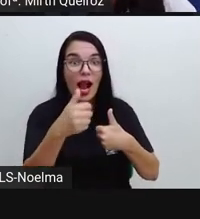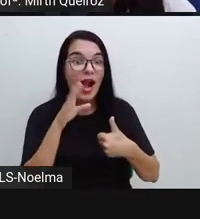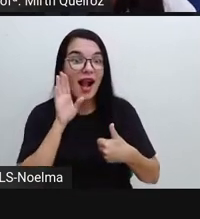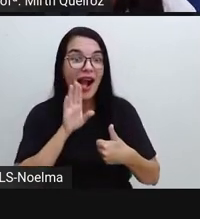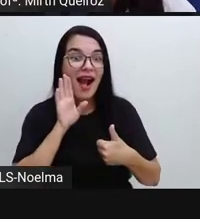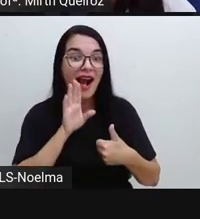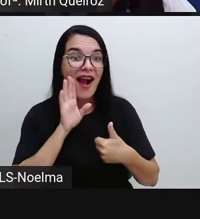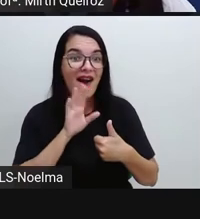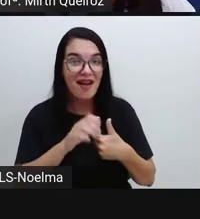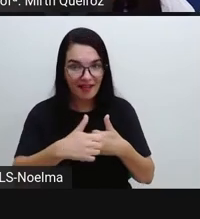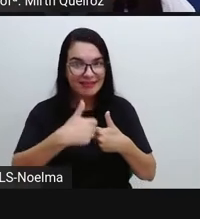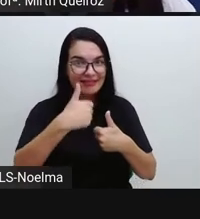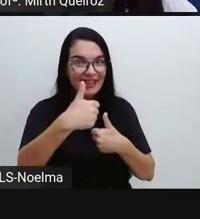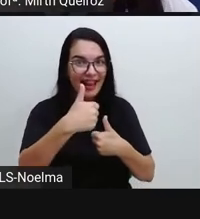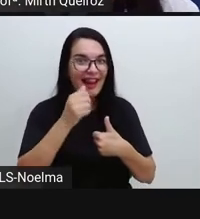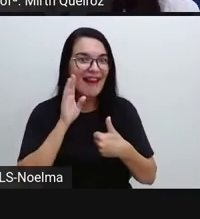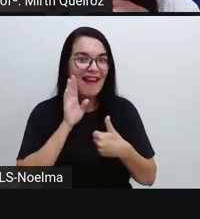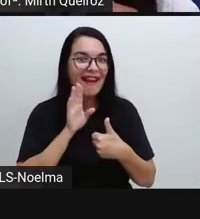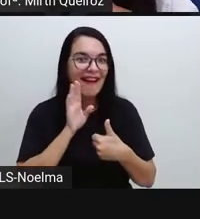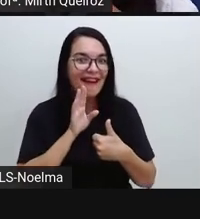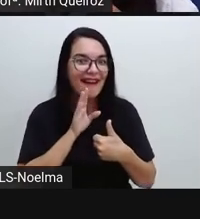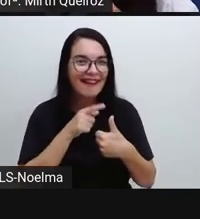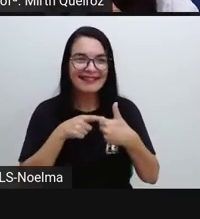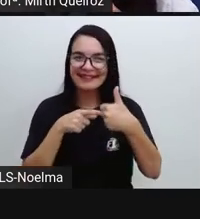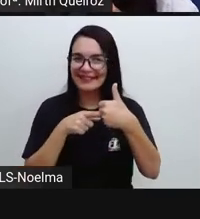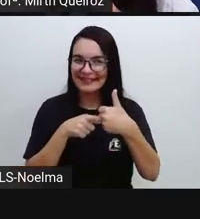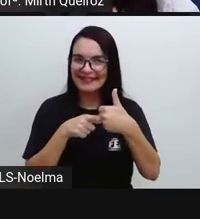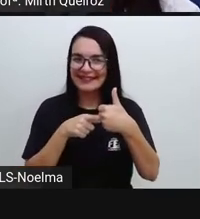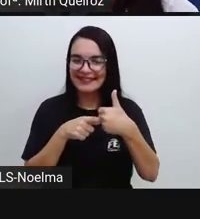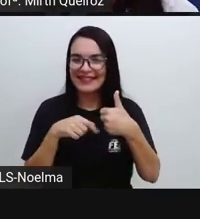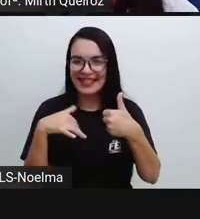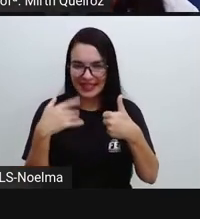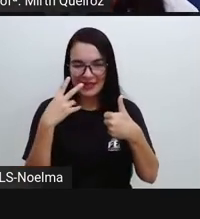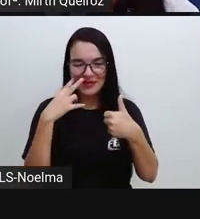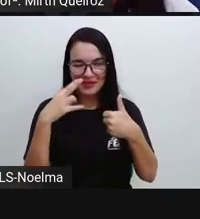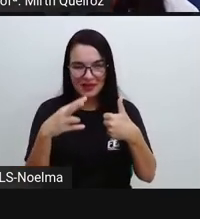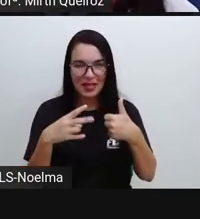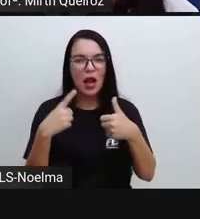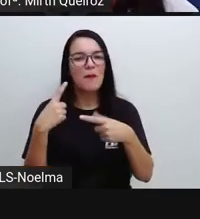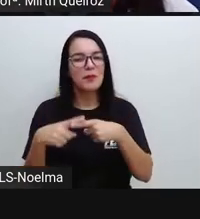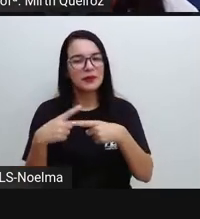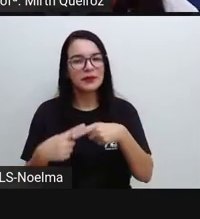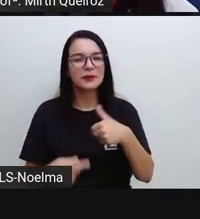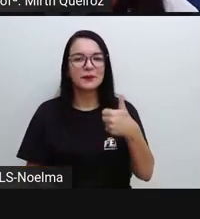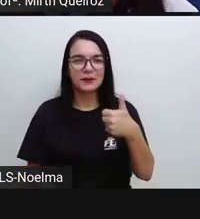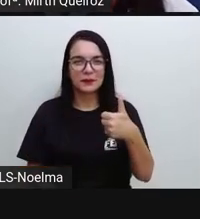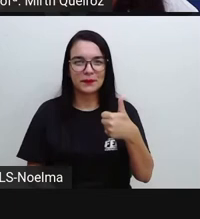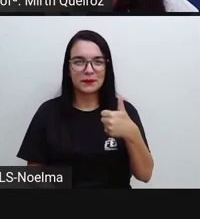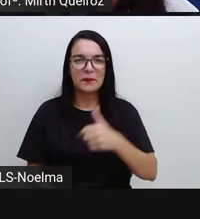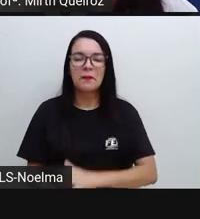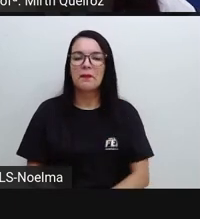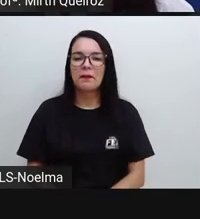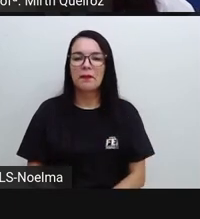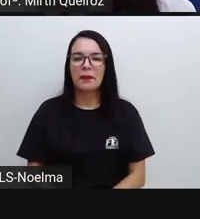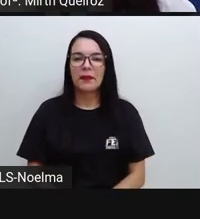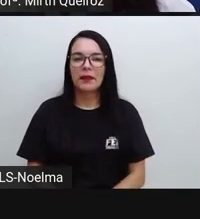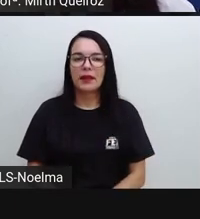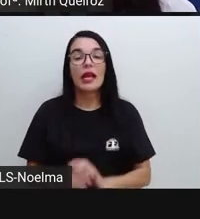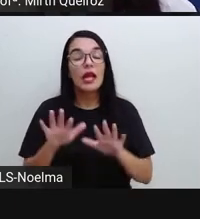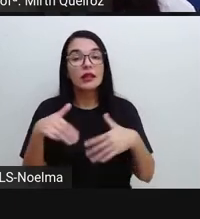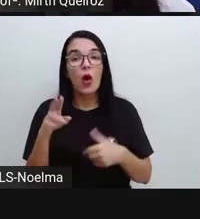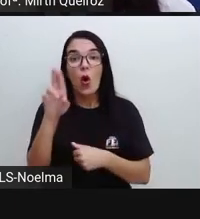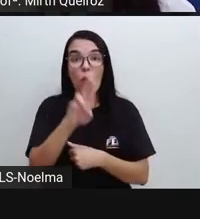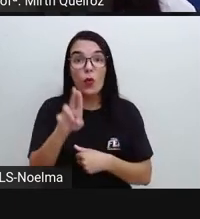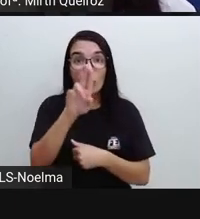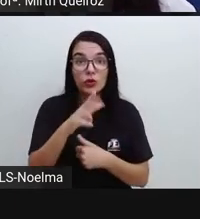De legal. Por isso, polegal. Onde a gente utiliza o polegar para fazer essa posição de legal. O